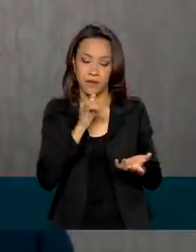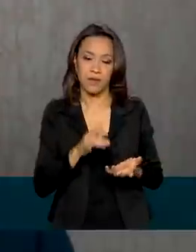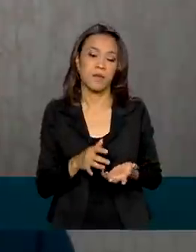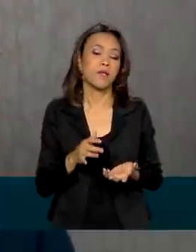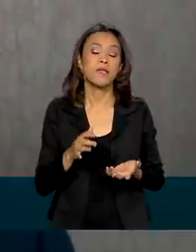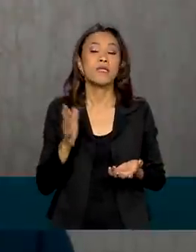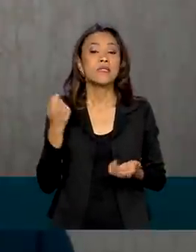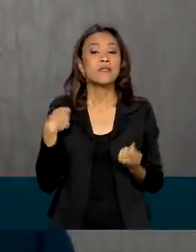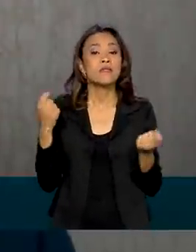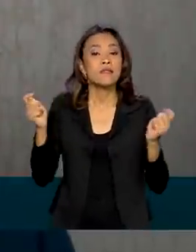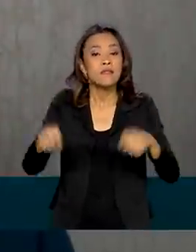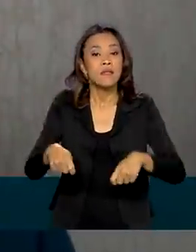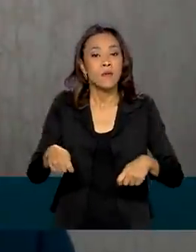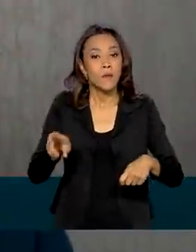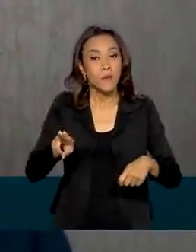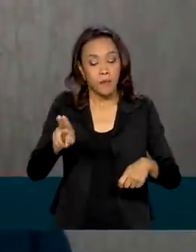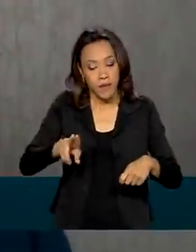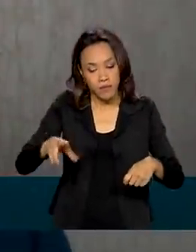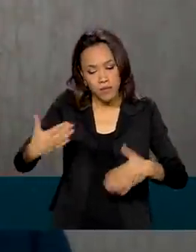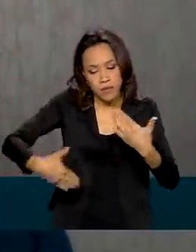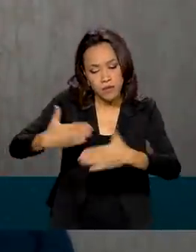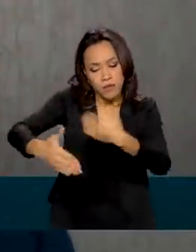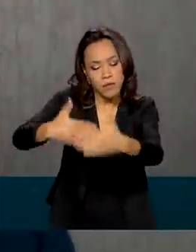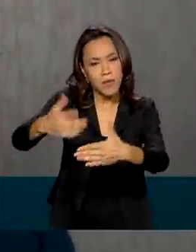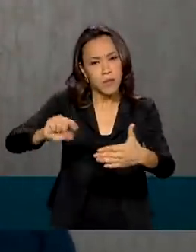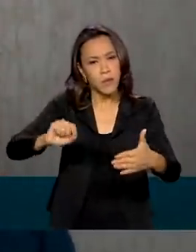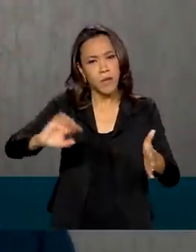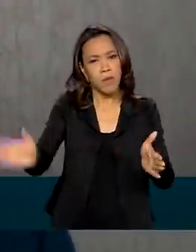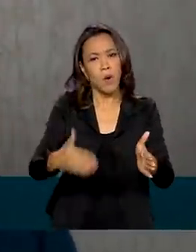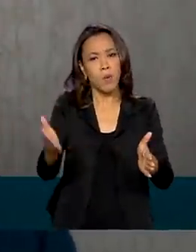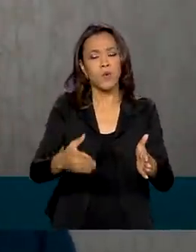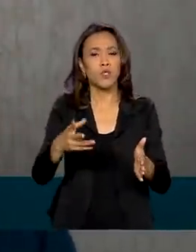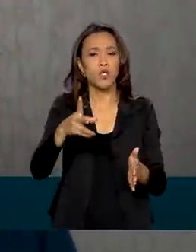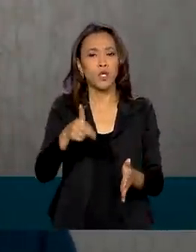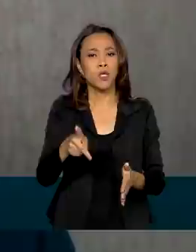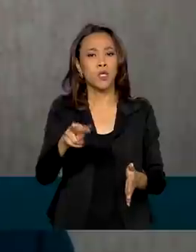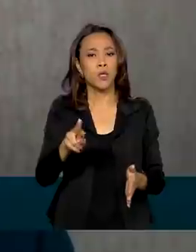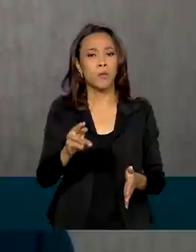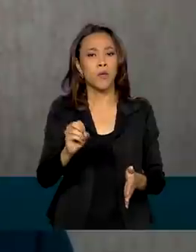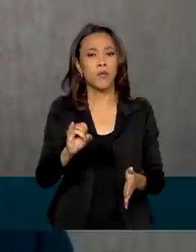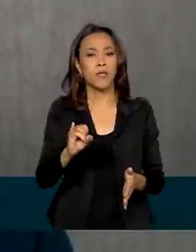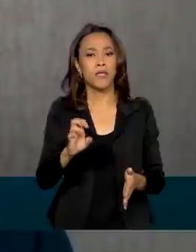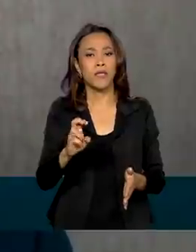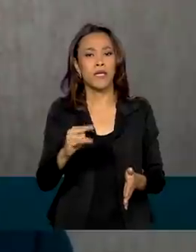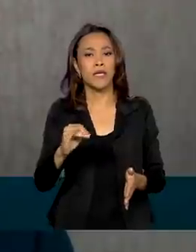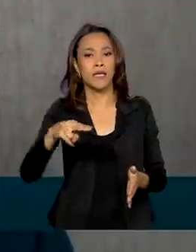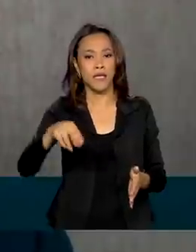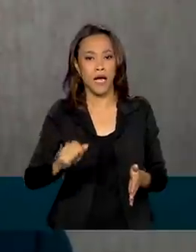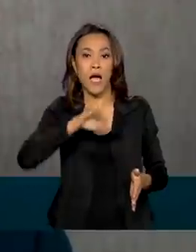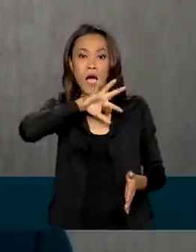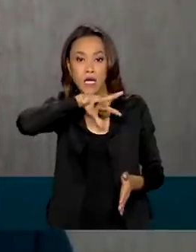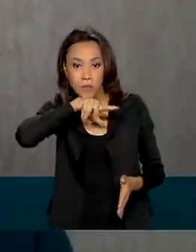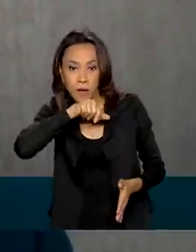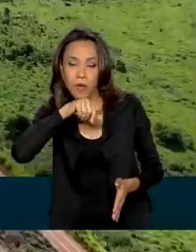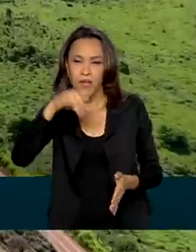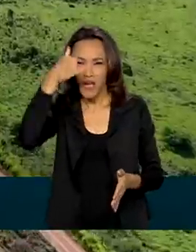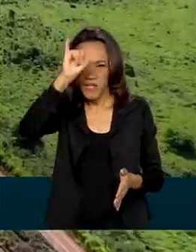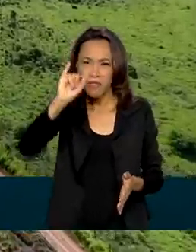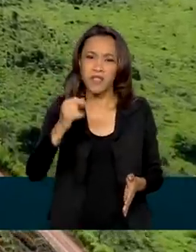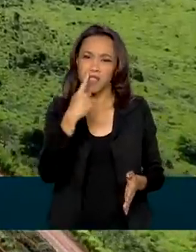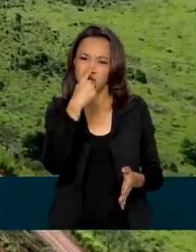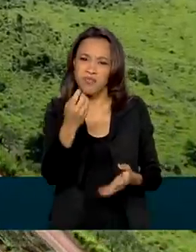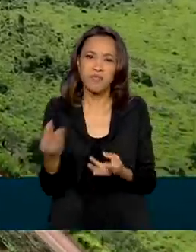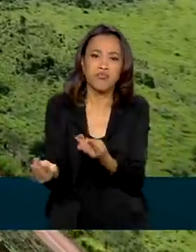possibilitaram o desenvolvimento da carne carbono neutro, que é a produção de proteína animal em sistemas que neutralizam a emissão de gases de efeito estufa.